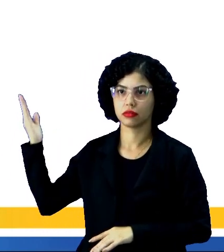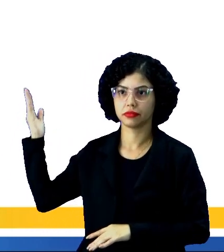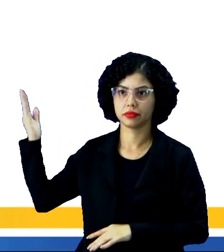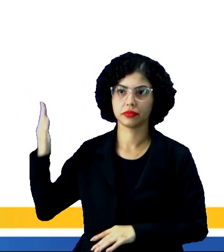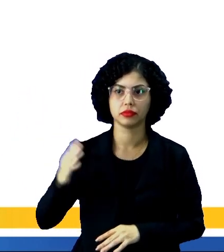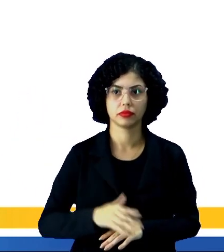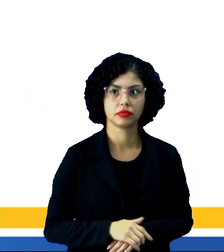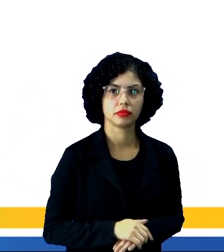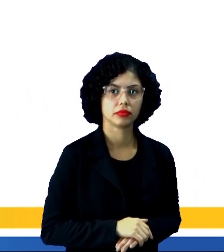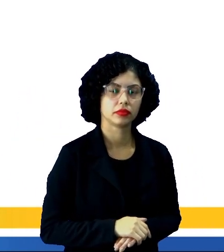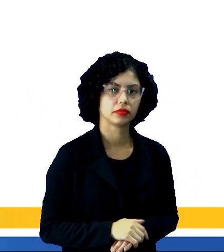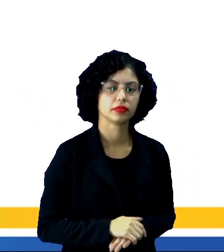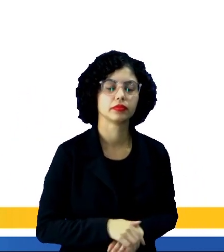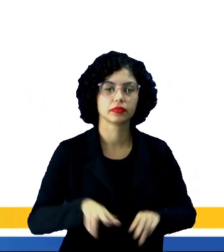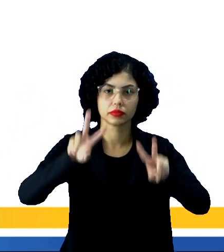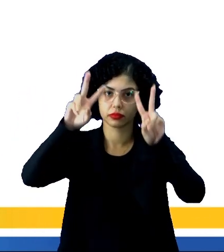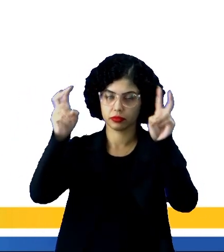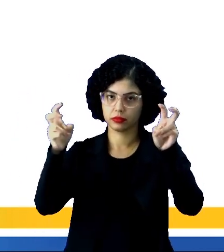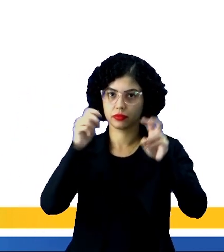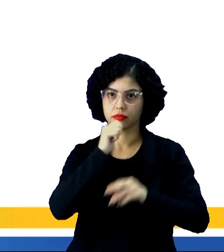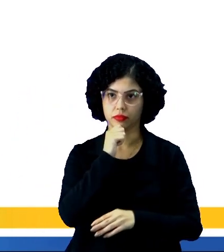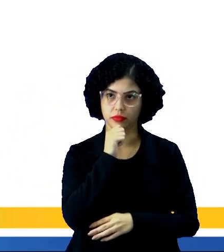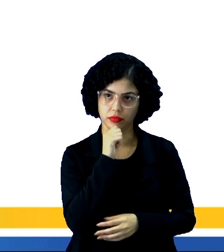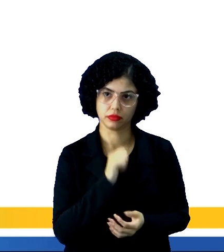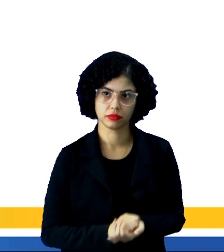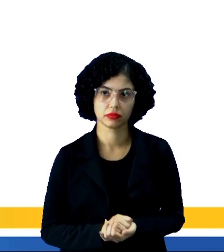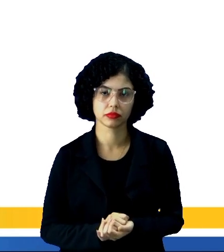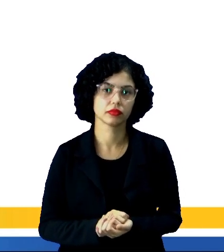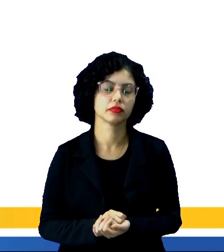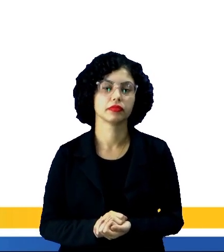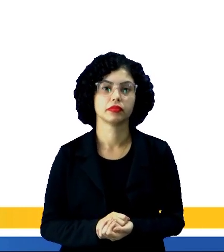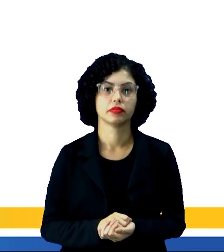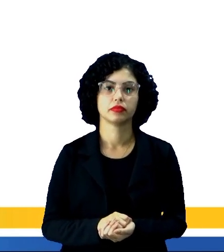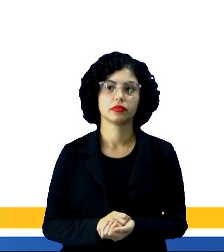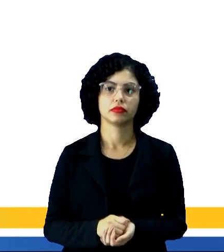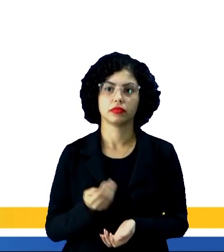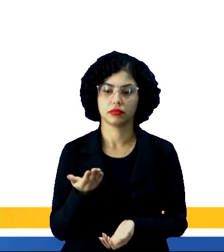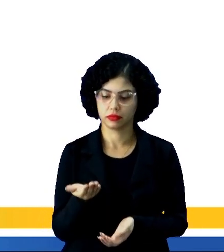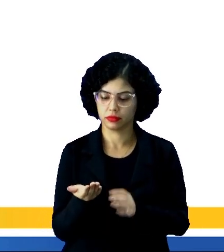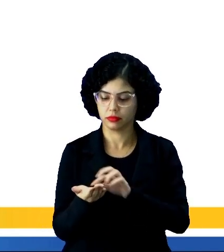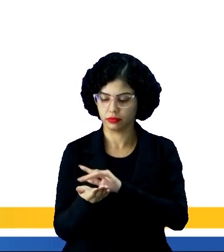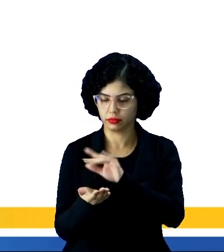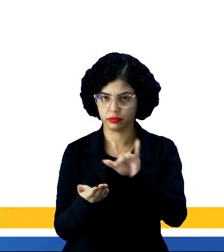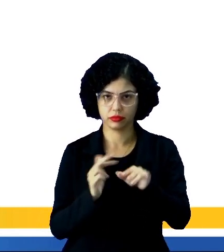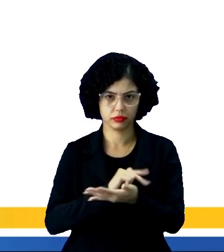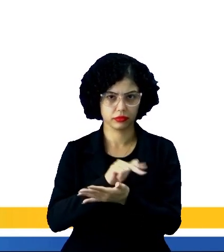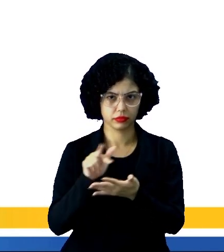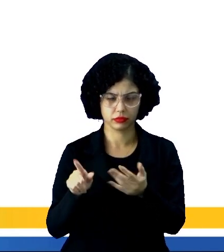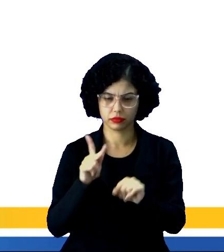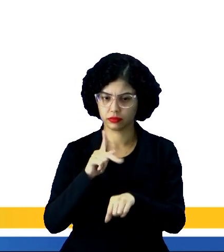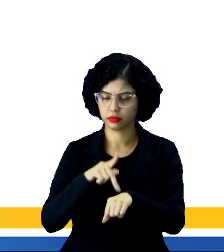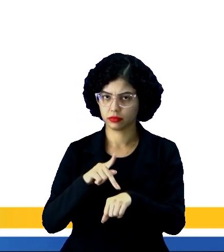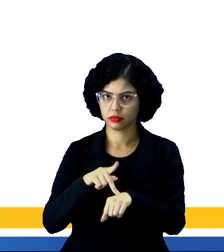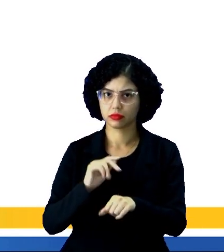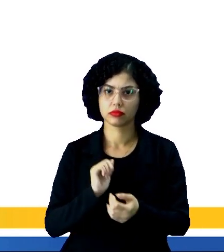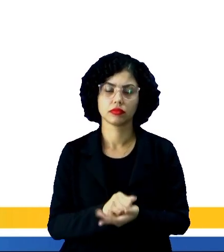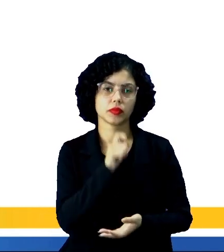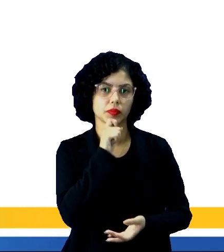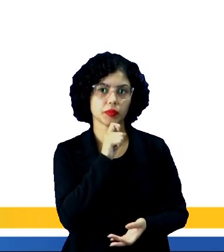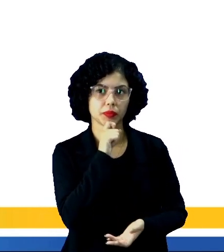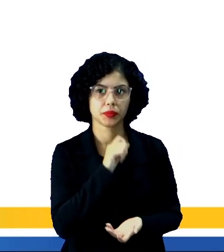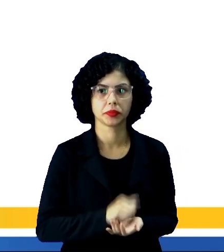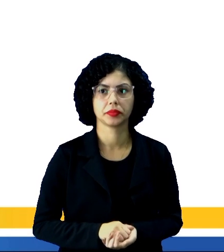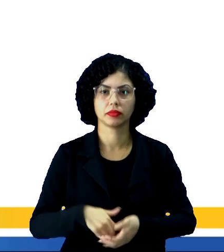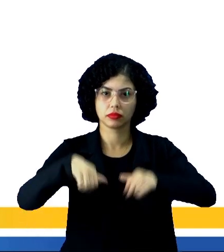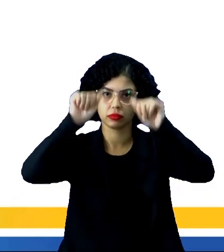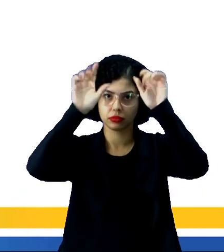estão vendo, né? Ao lado do título, a imagem de uma mão de uma pessoa segurando pedras de gelo, mostrando, né?